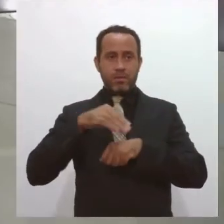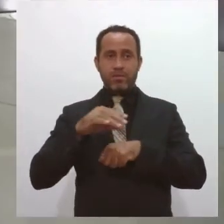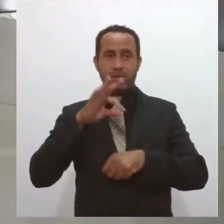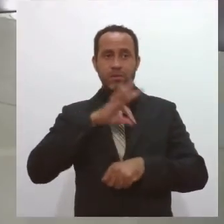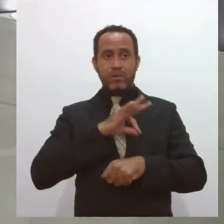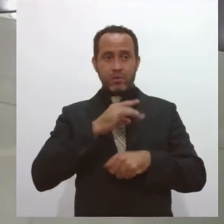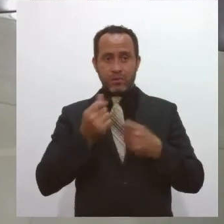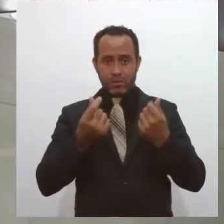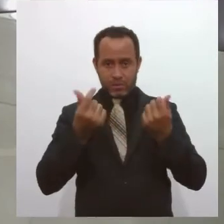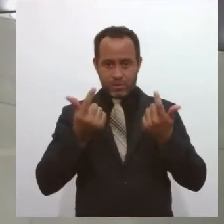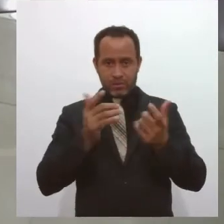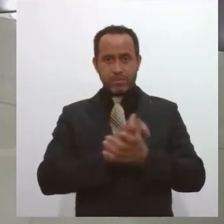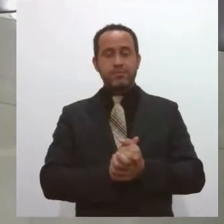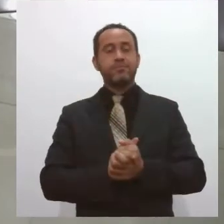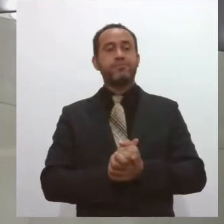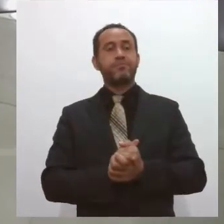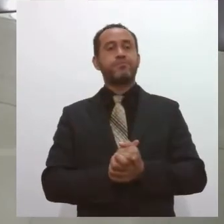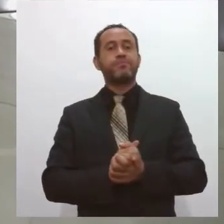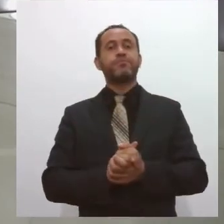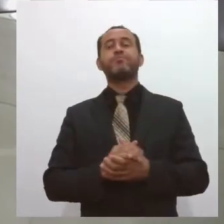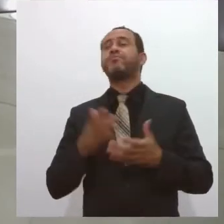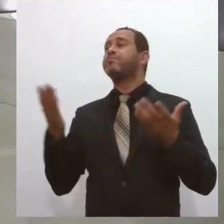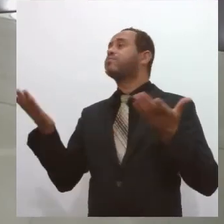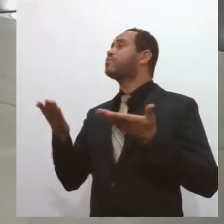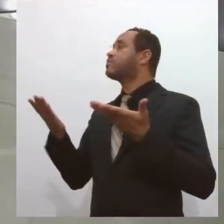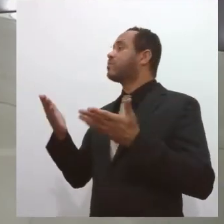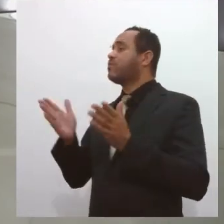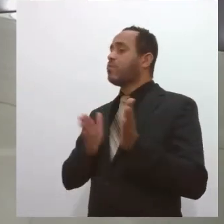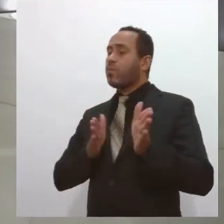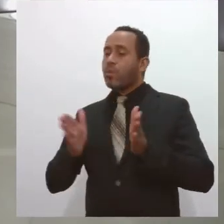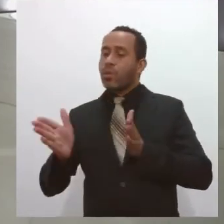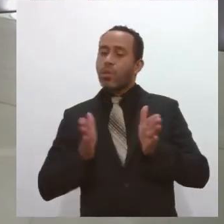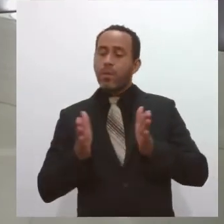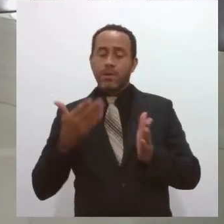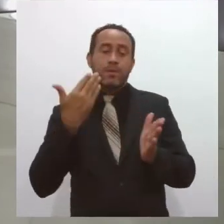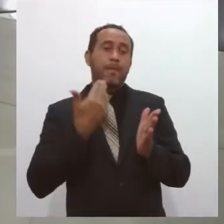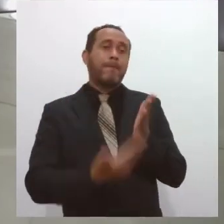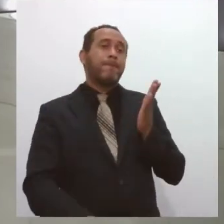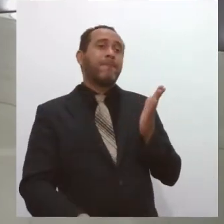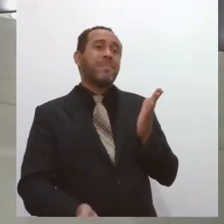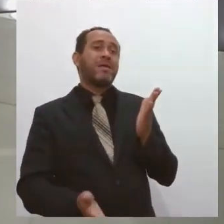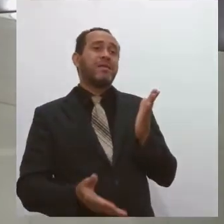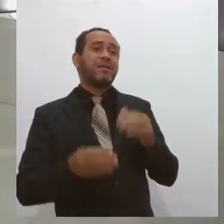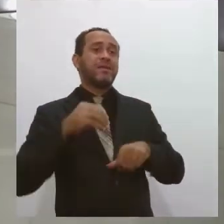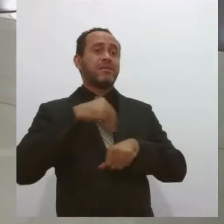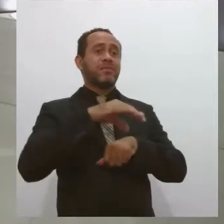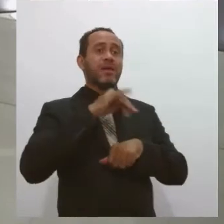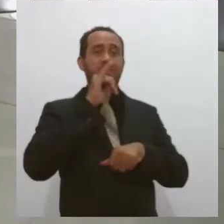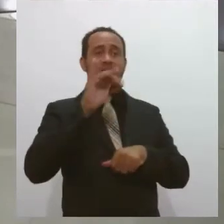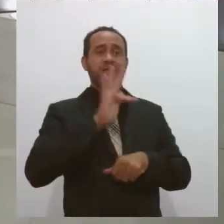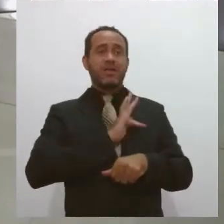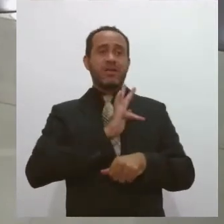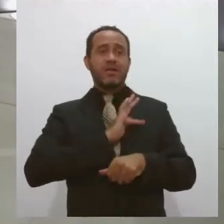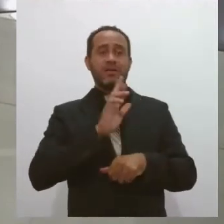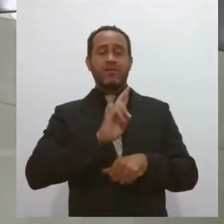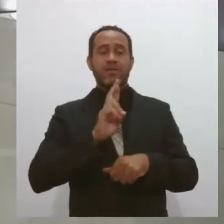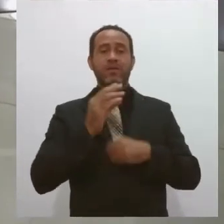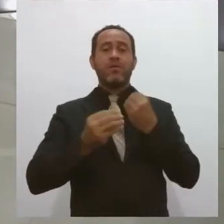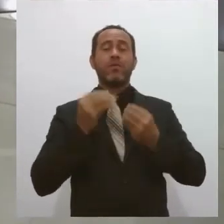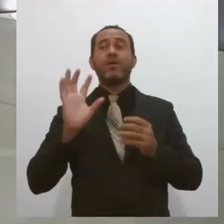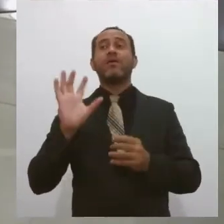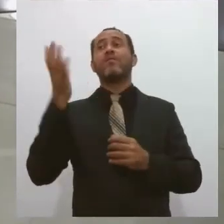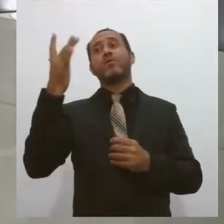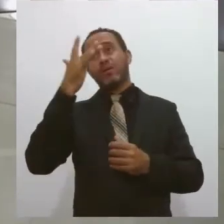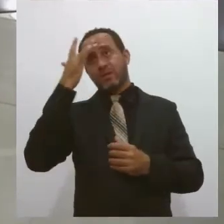Ok, Nilson. Agora falando sobre o prazo. Perdi o prazo de entrega da declaração do imposto de renda. O é que vai acontecer com essas